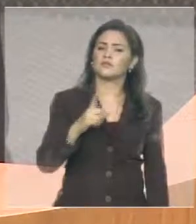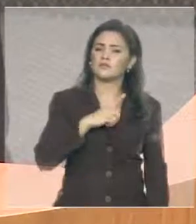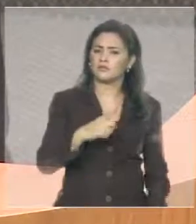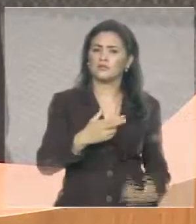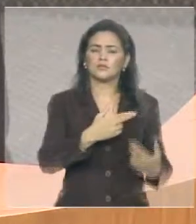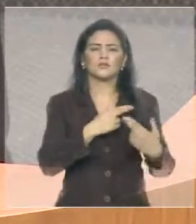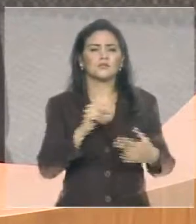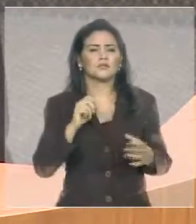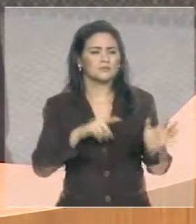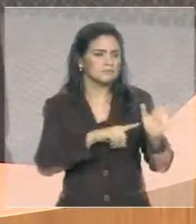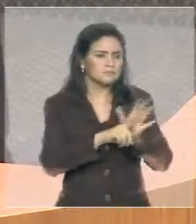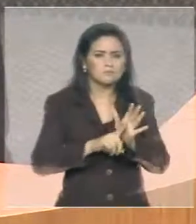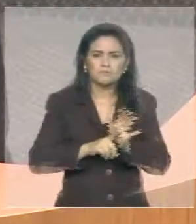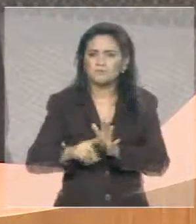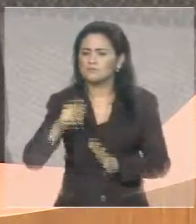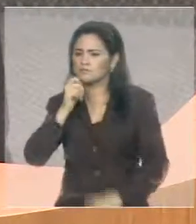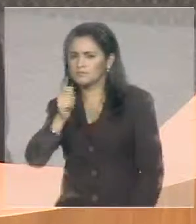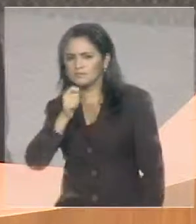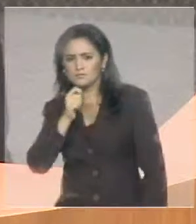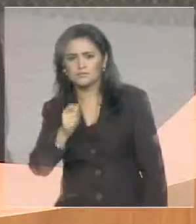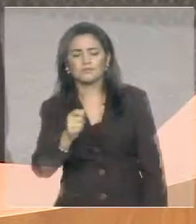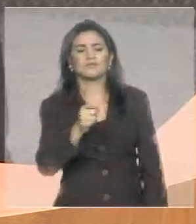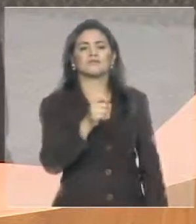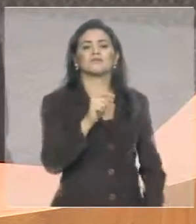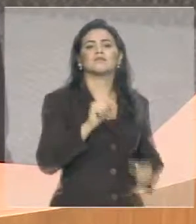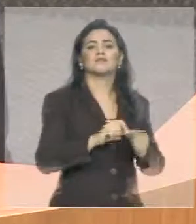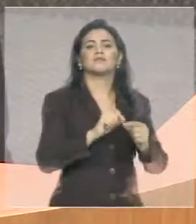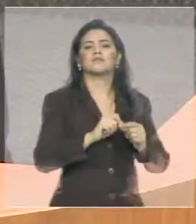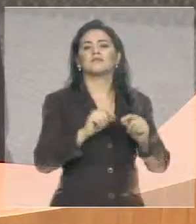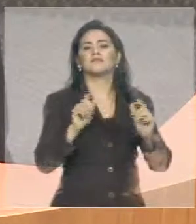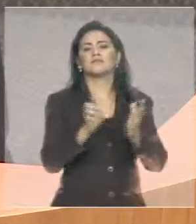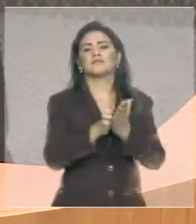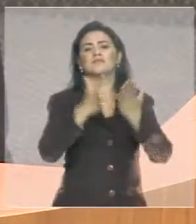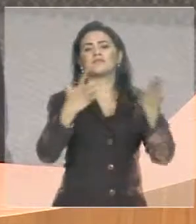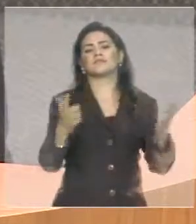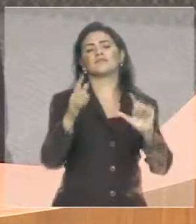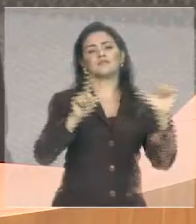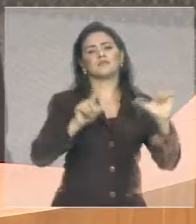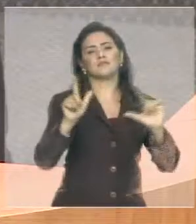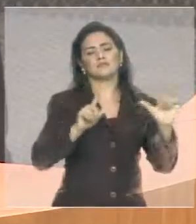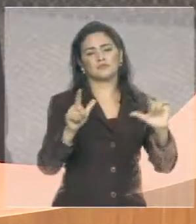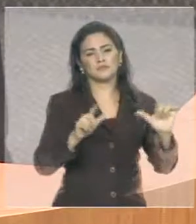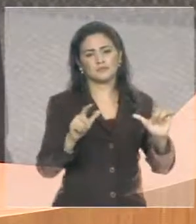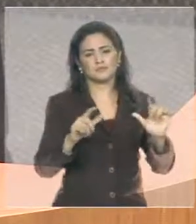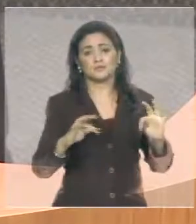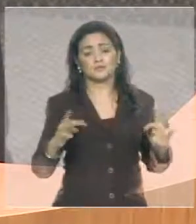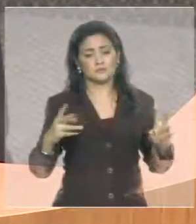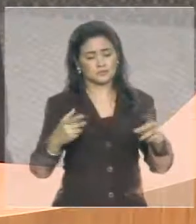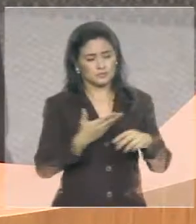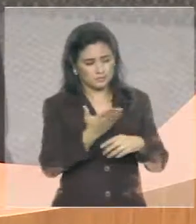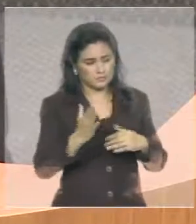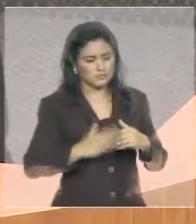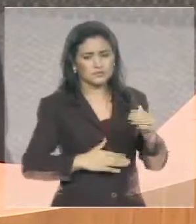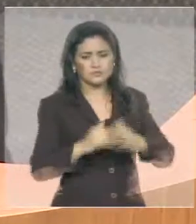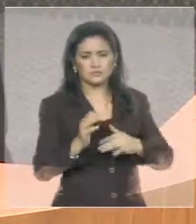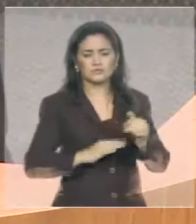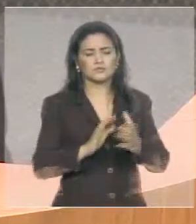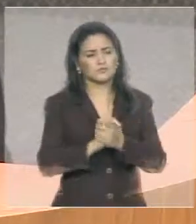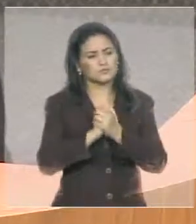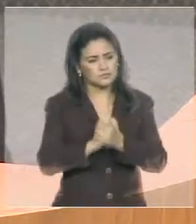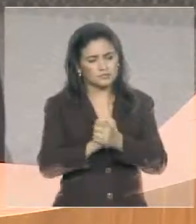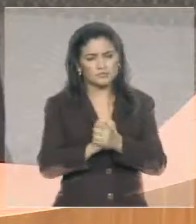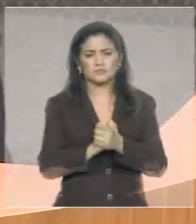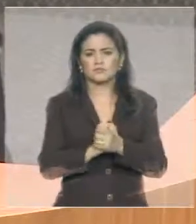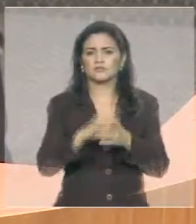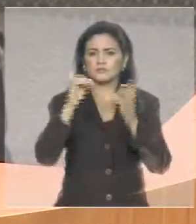notícias e matérias. Então a todos esses profissionais, os meus sinceros parabéns, que Deus possa abençoá-los nas suas